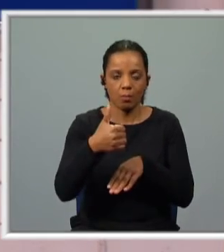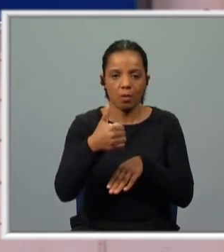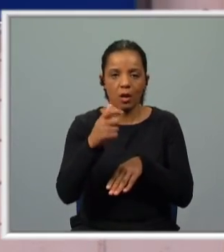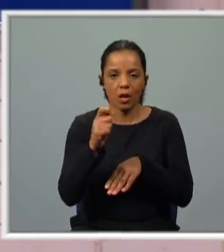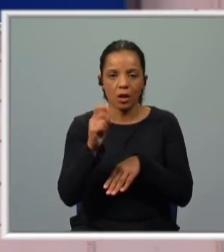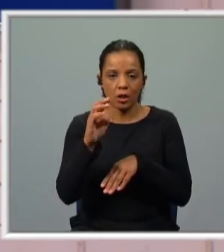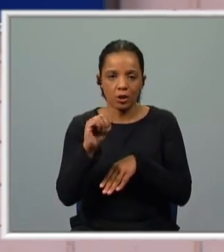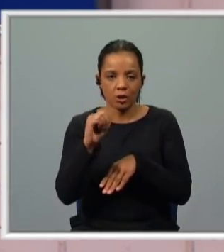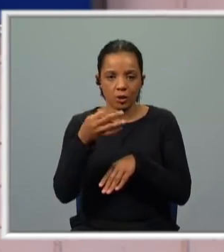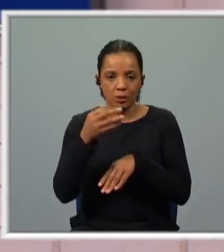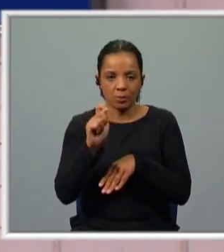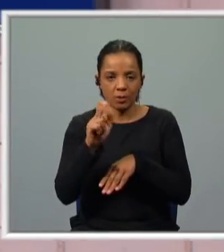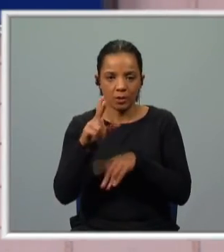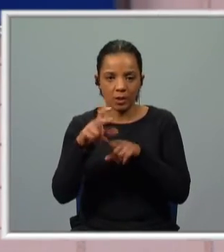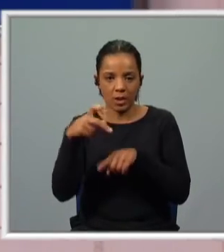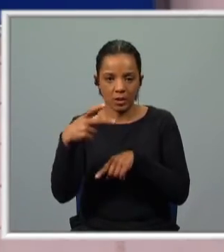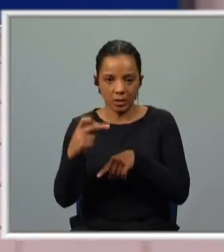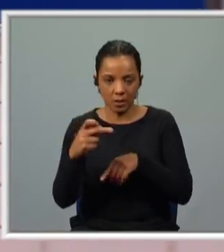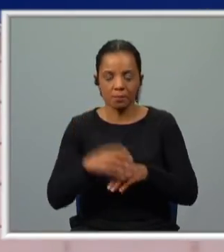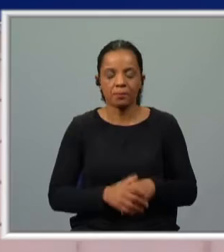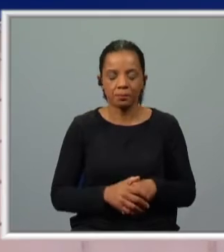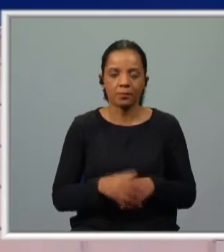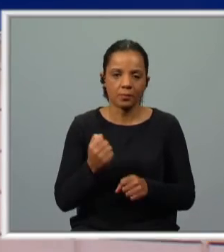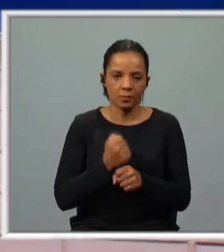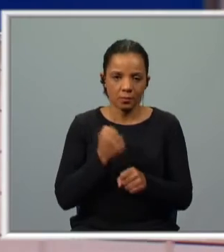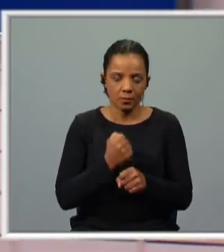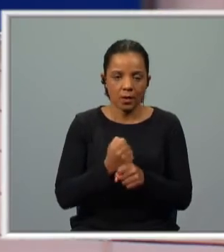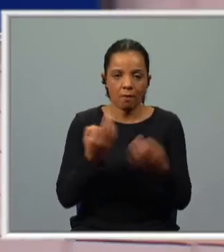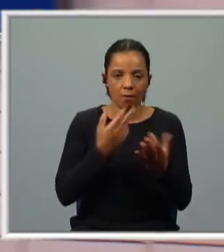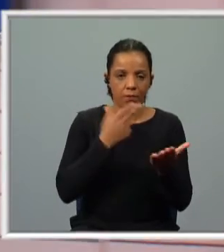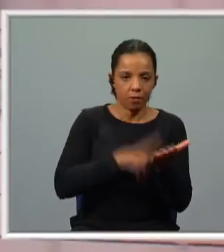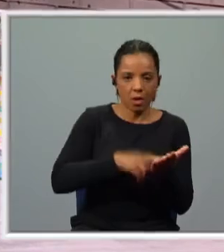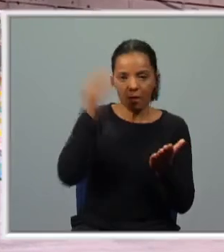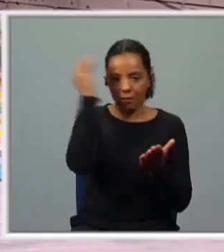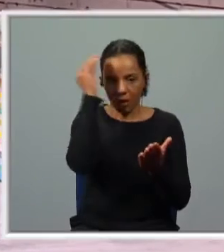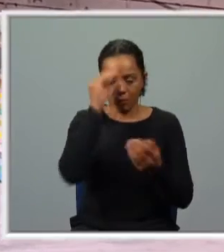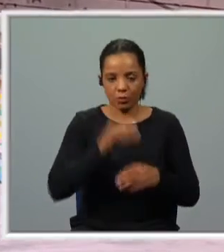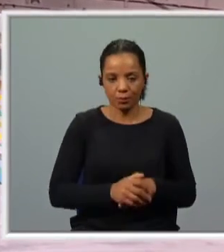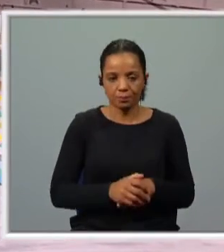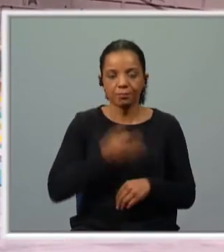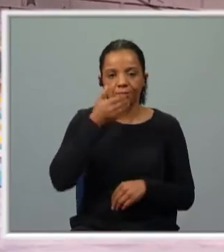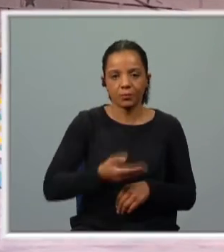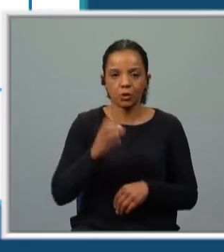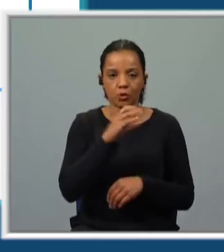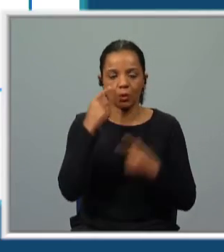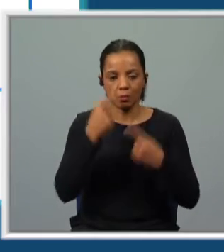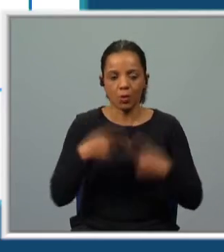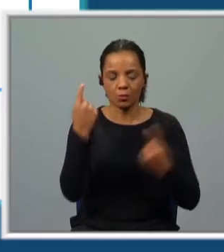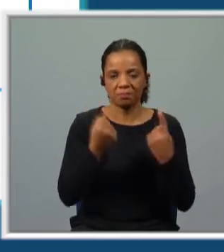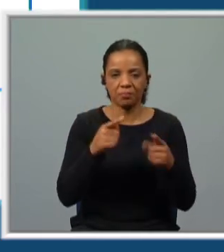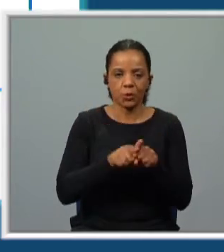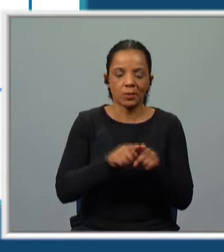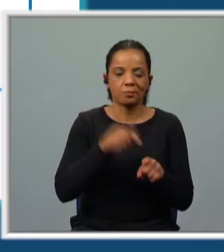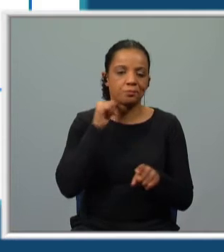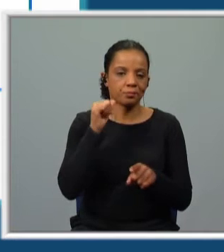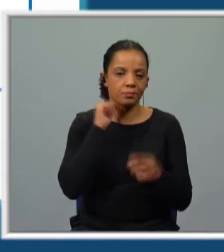tormentas, como era inicialmente chamado. Temos aqui um exercício de verdadeiro ou falso. Mestre João demonstra alguma indiferença